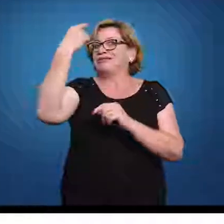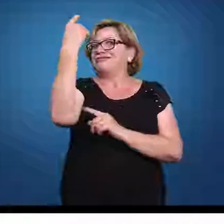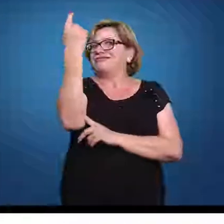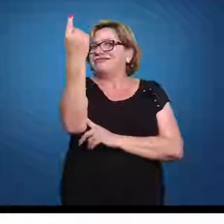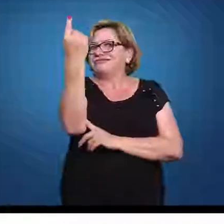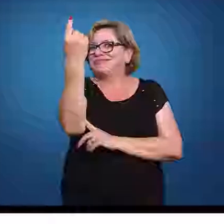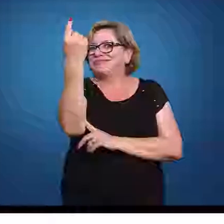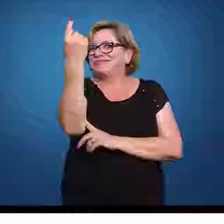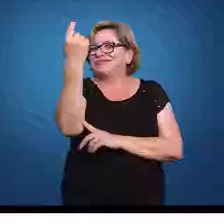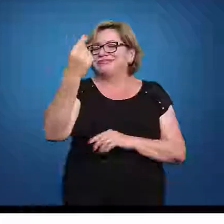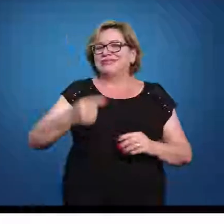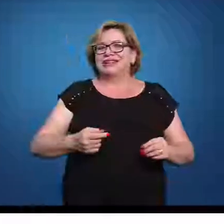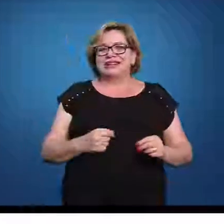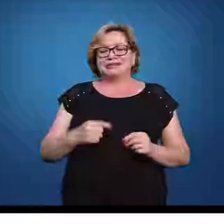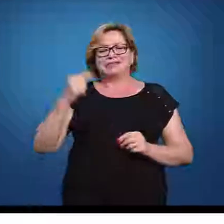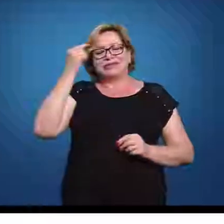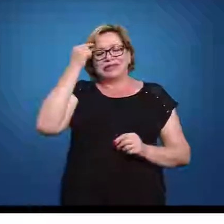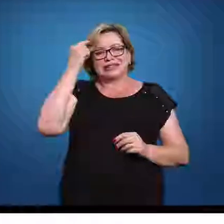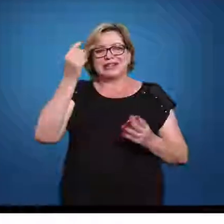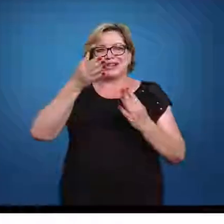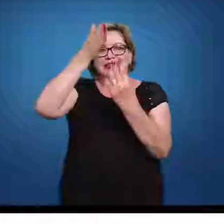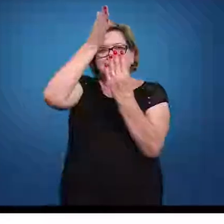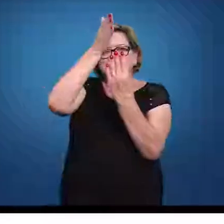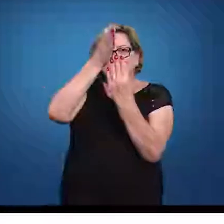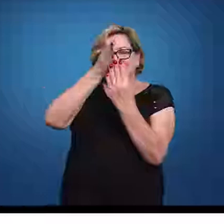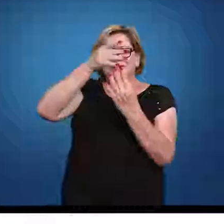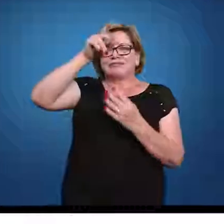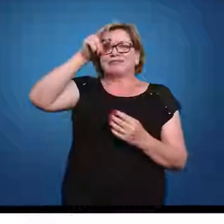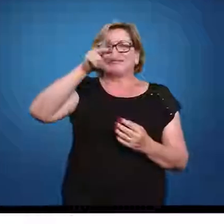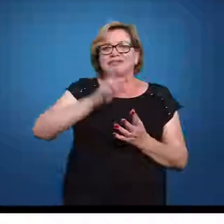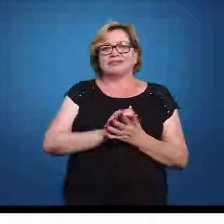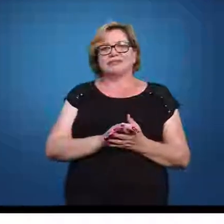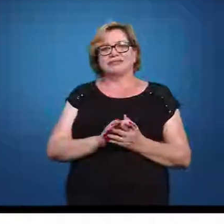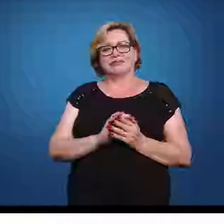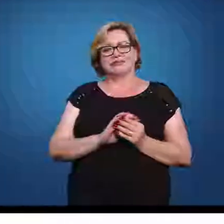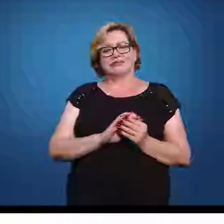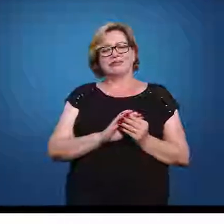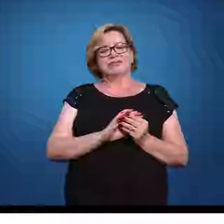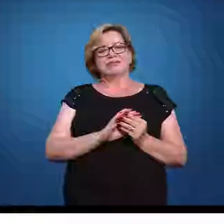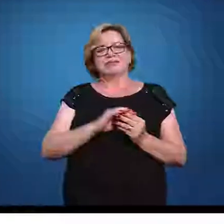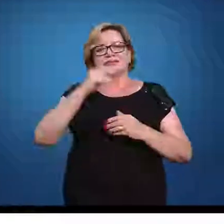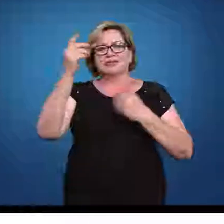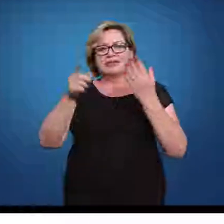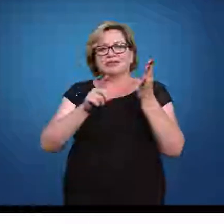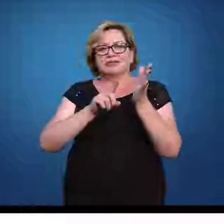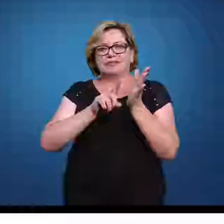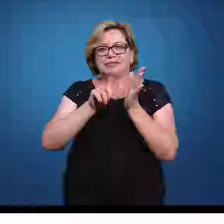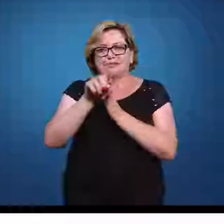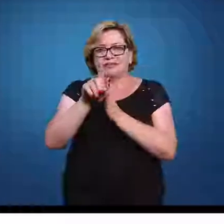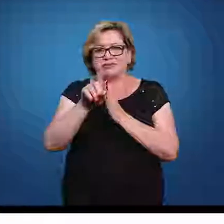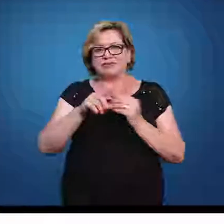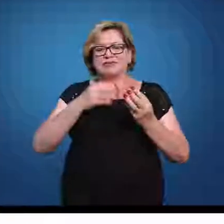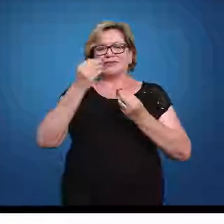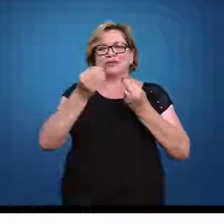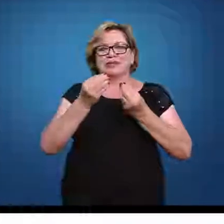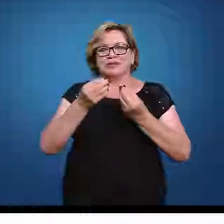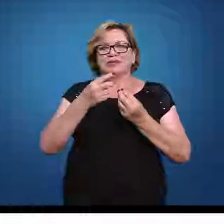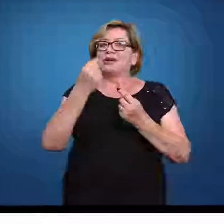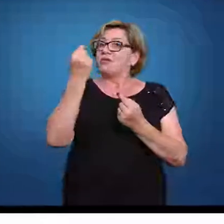A média é a mesma. Você tem média 0. a pergunta fala do 1 também.